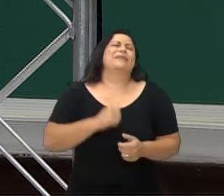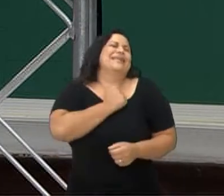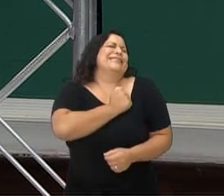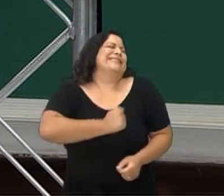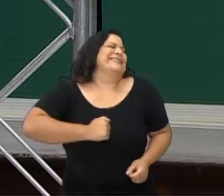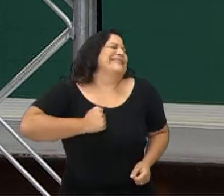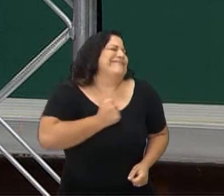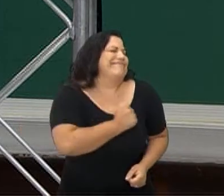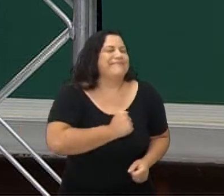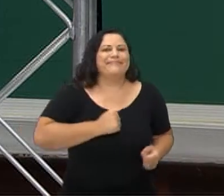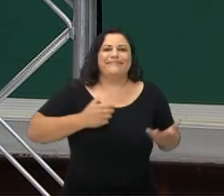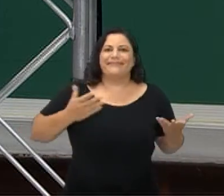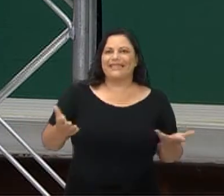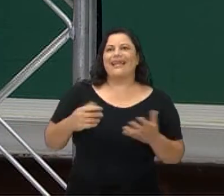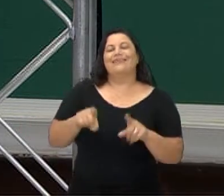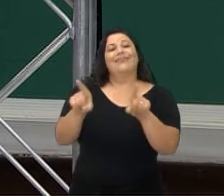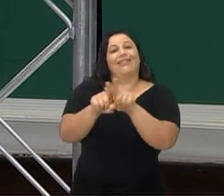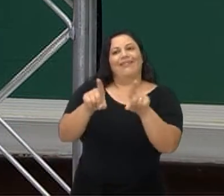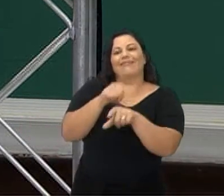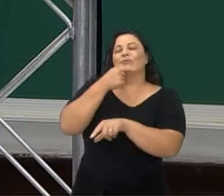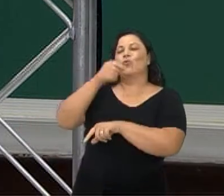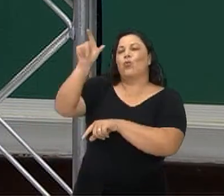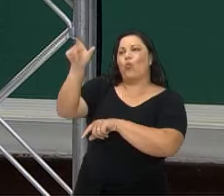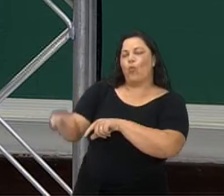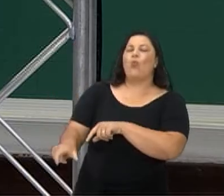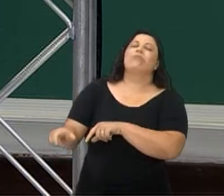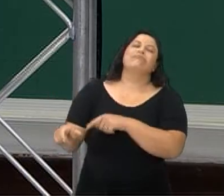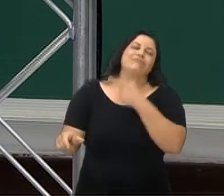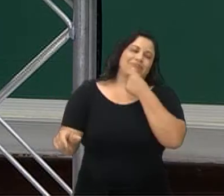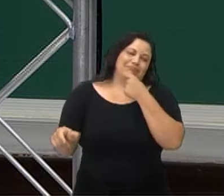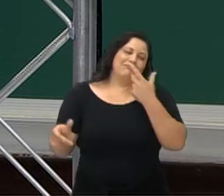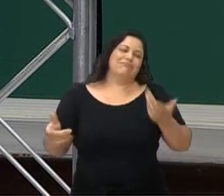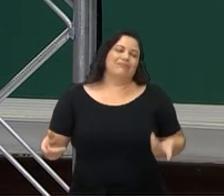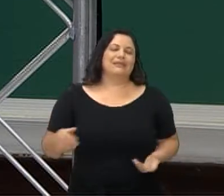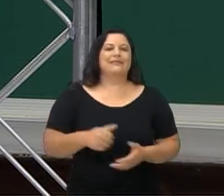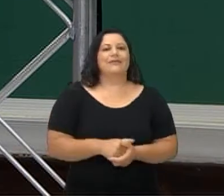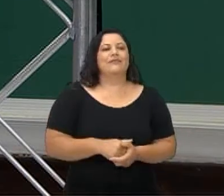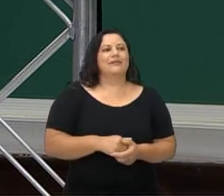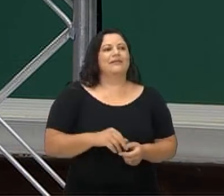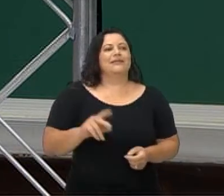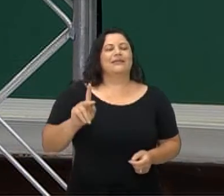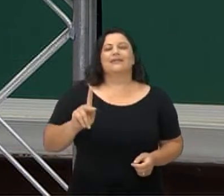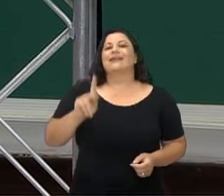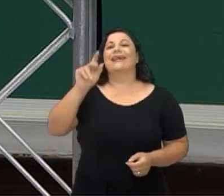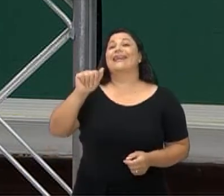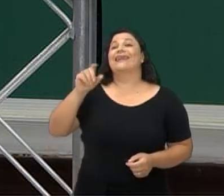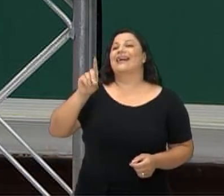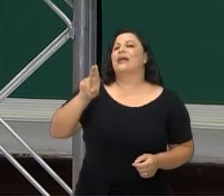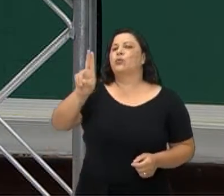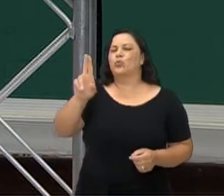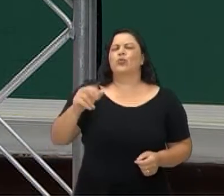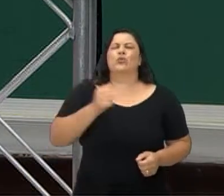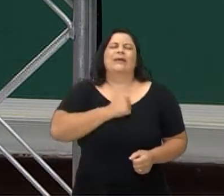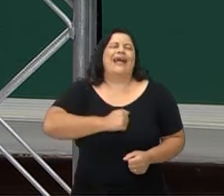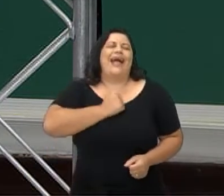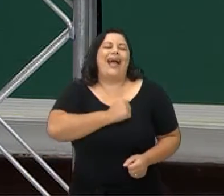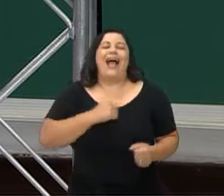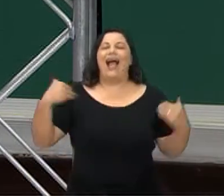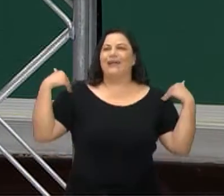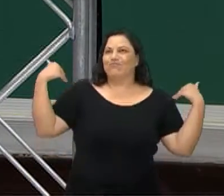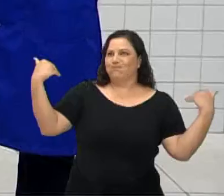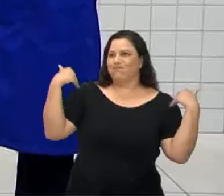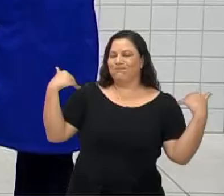E o meu abraço no professor Peterson. E meu professor Cadu, adoro educação física. Show!